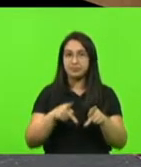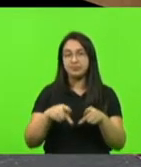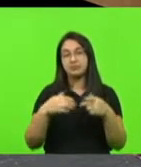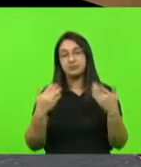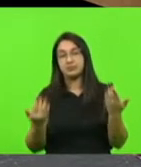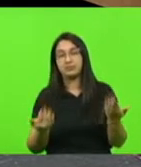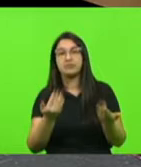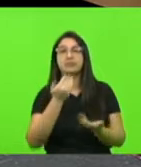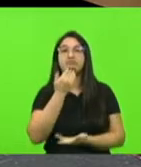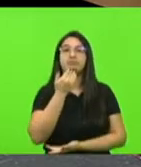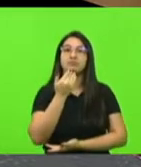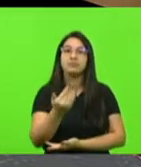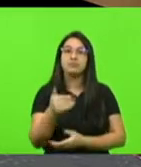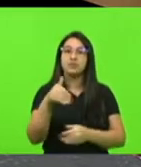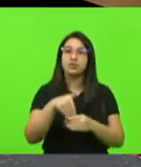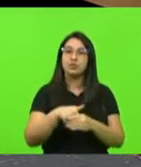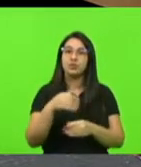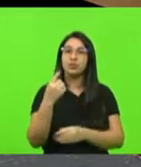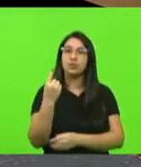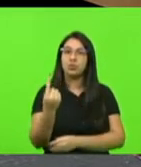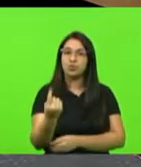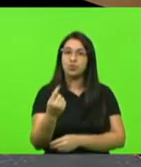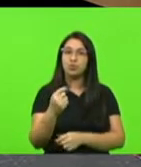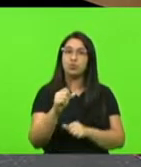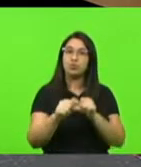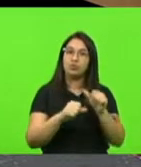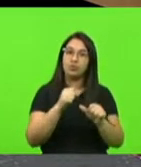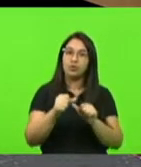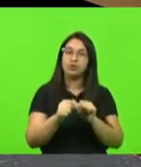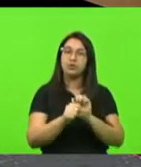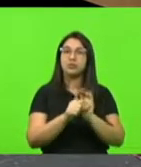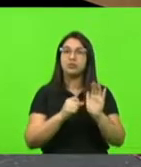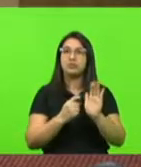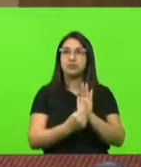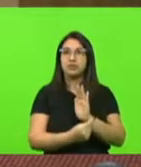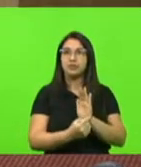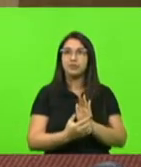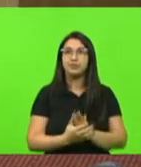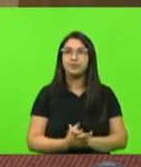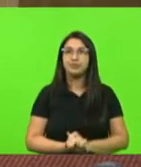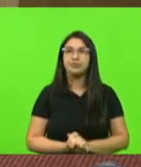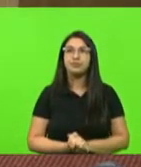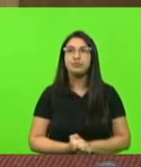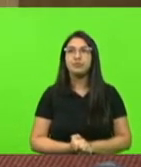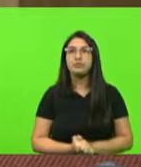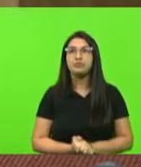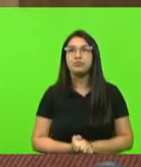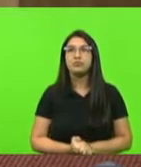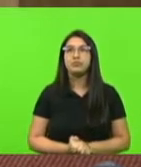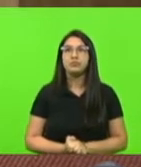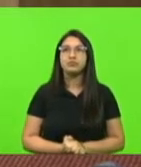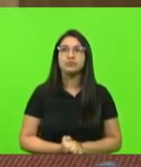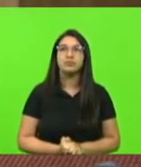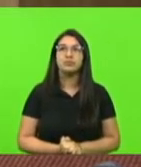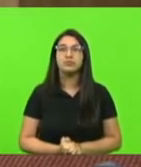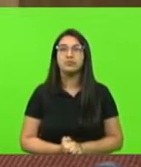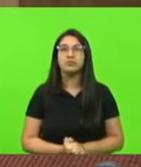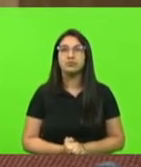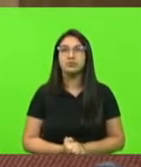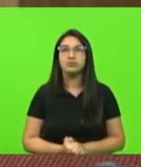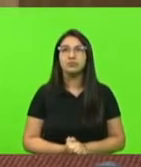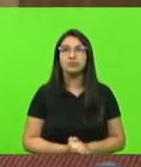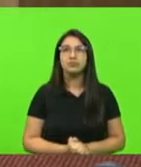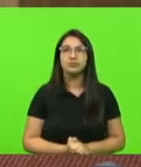senhoras e senhores, voto 1, manutenção do veto. Presidente, presidente. Sim, deputado Bruno